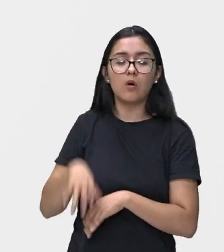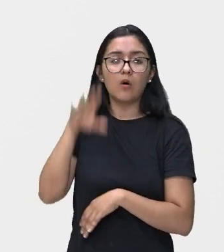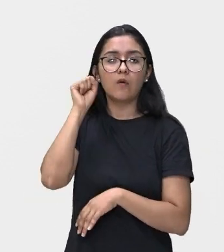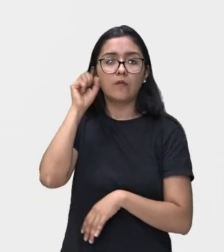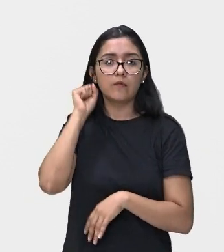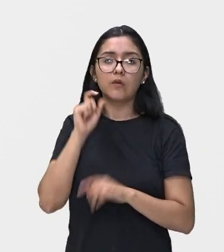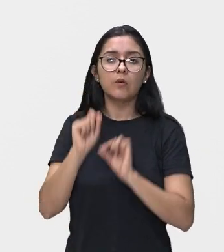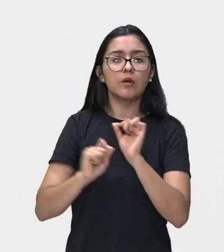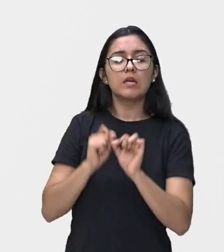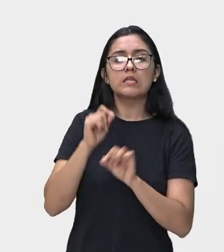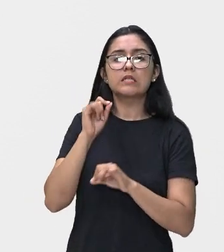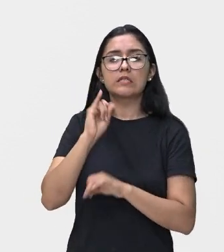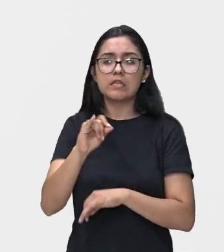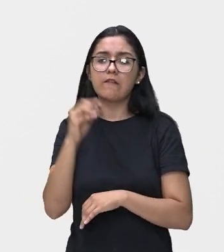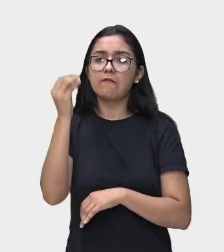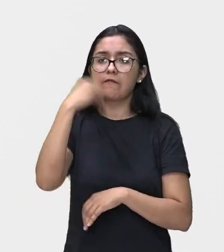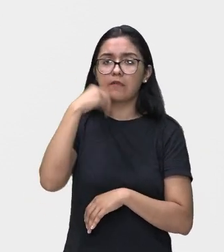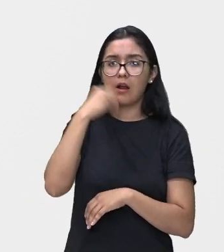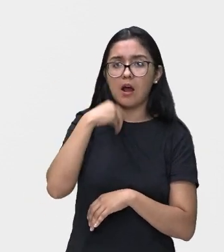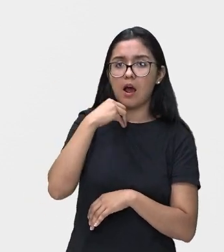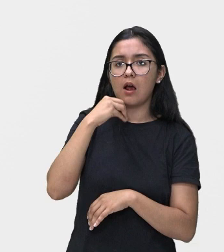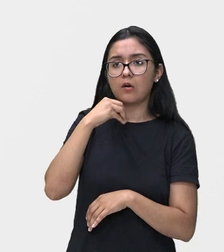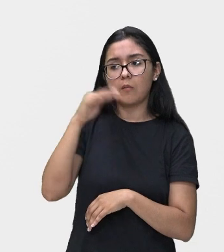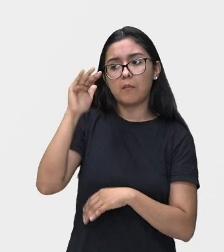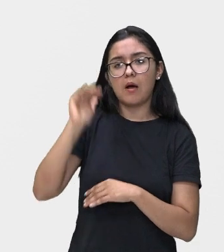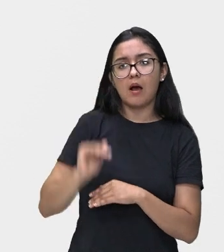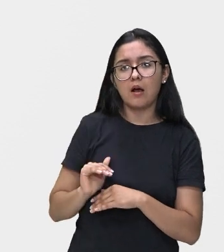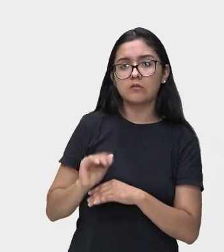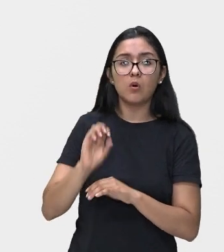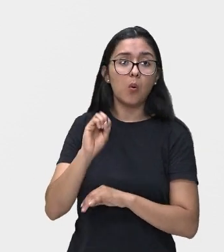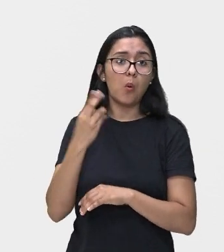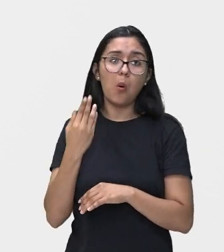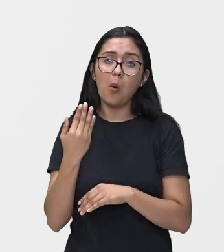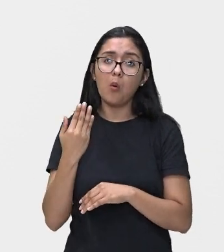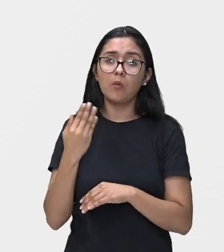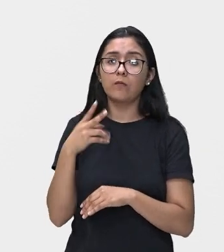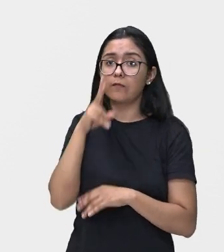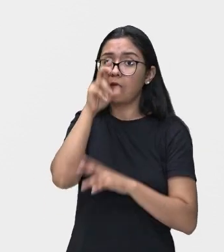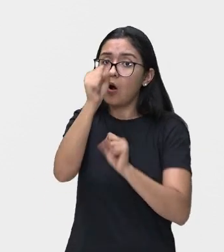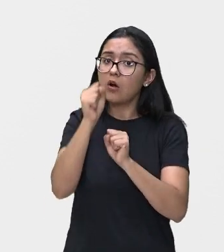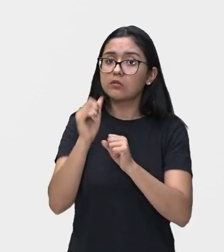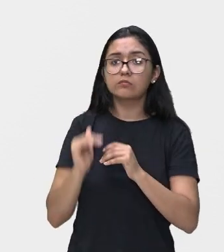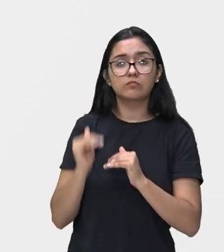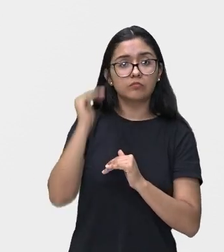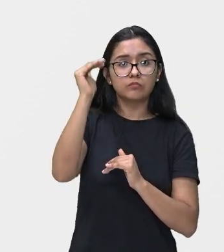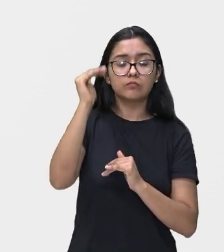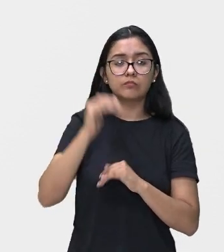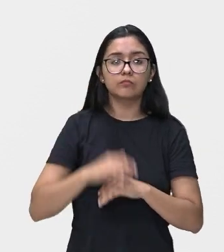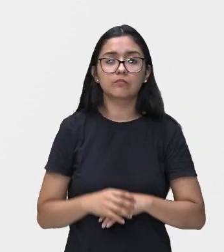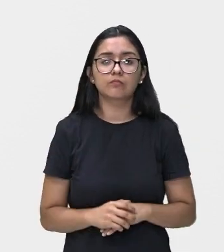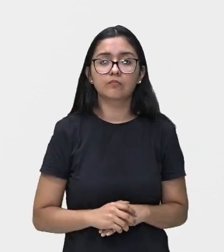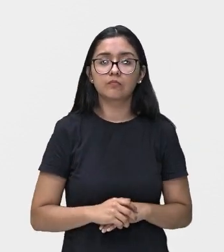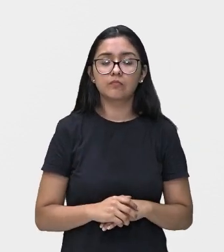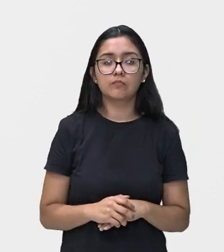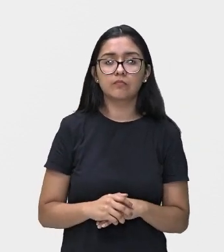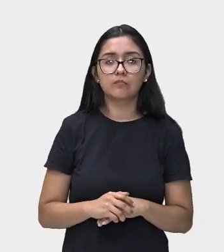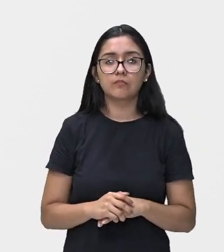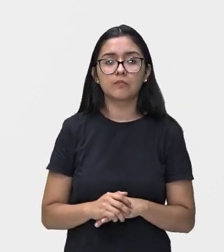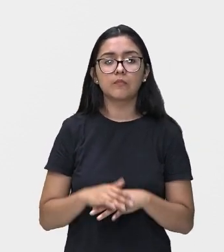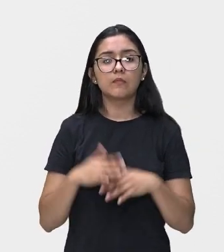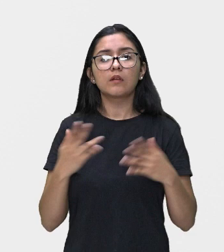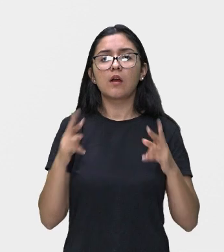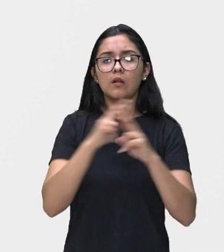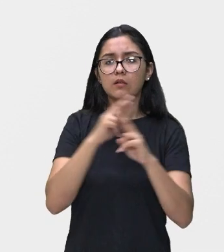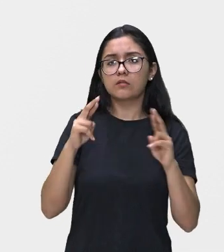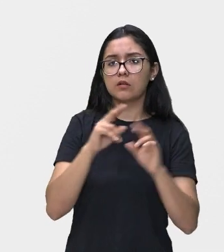se o som é fraco, ou seja, baixa intensidade, ou se o som é forte, alta intensidade. E ela está